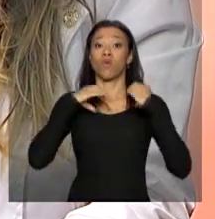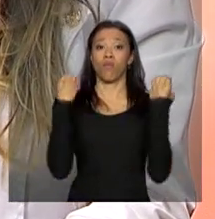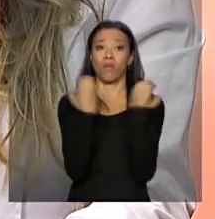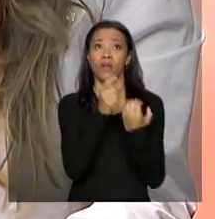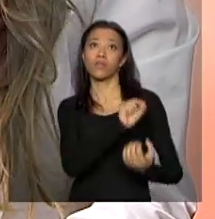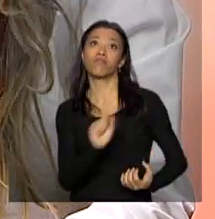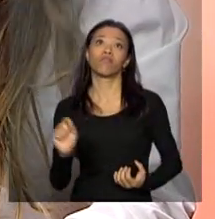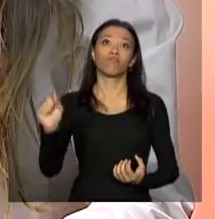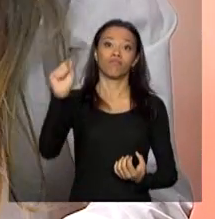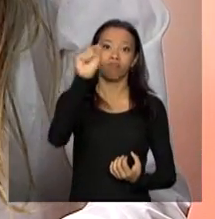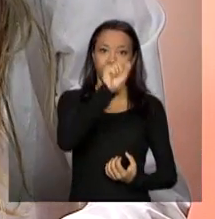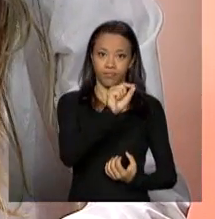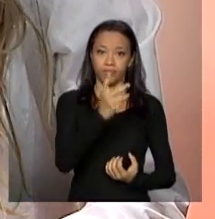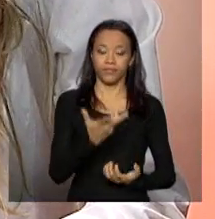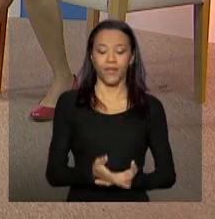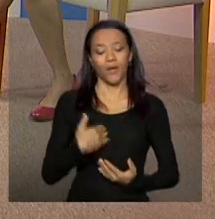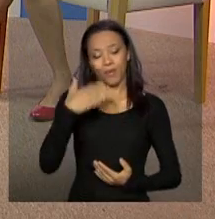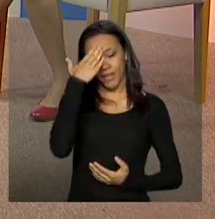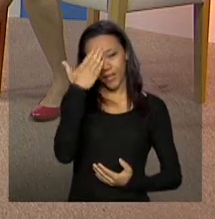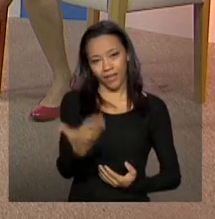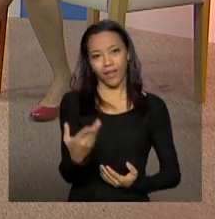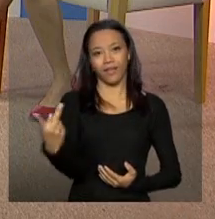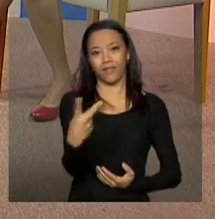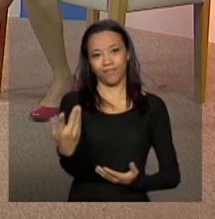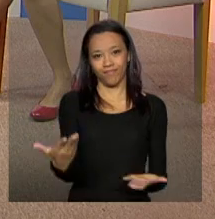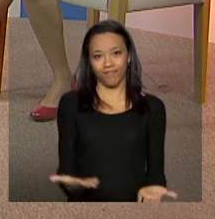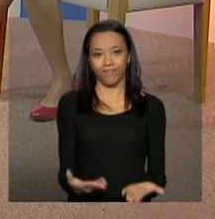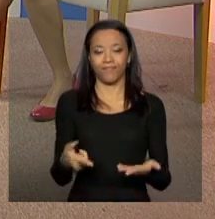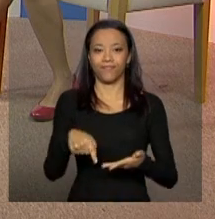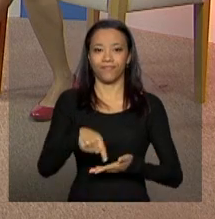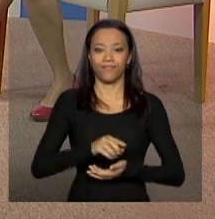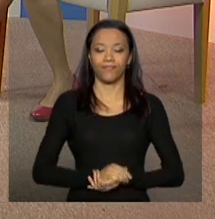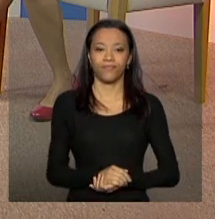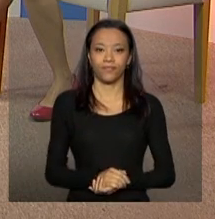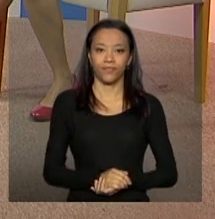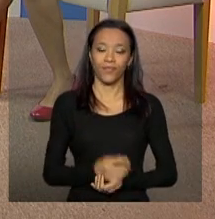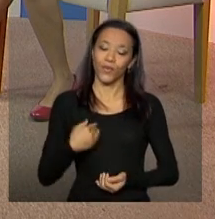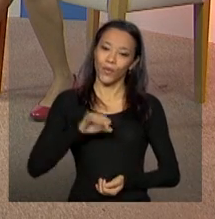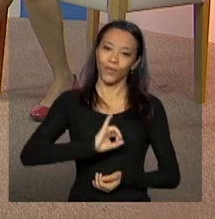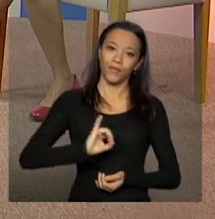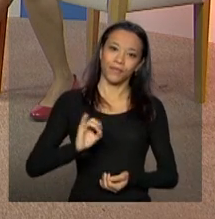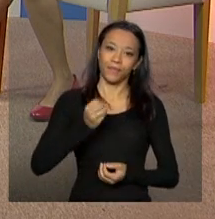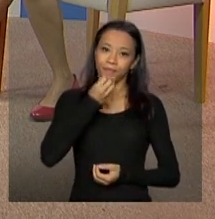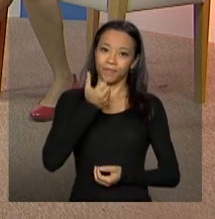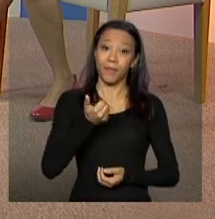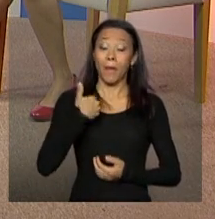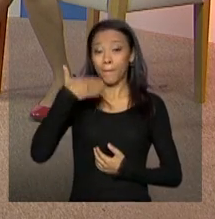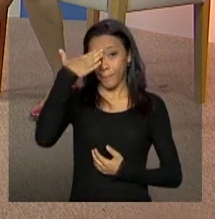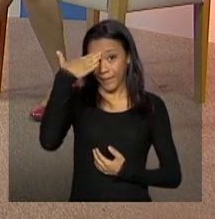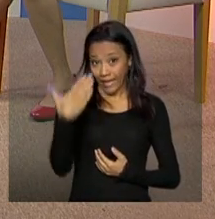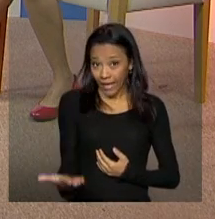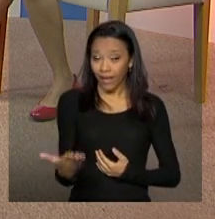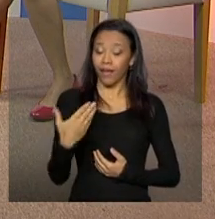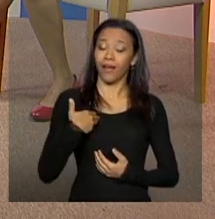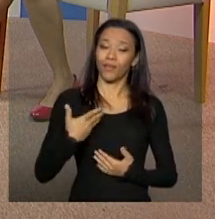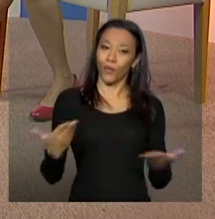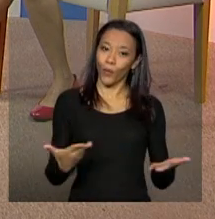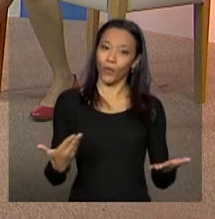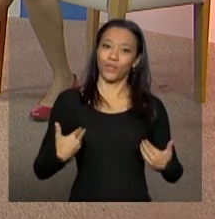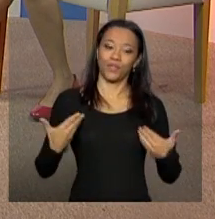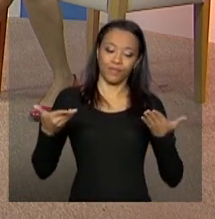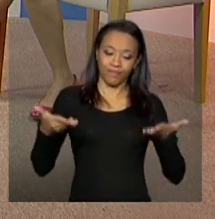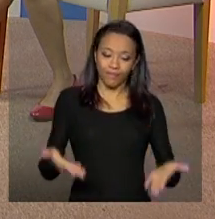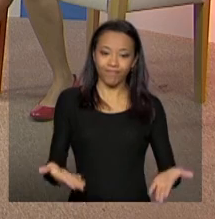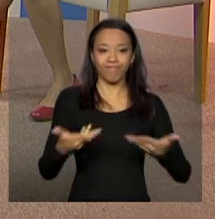Social. Olá, obrigada por estarem aqui conosco. Olá, Lílian. Mais uma vez, muito obrigado pela oportunidade de estarmos aqui